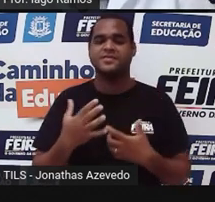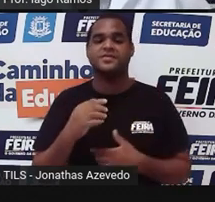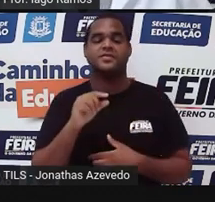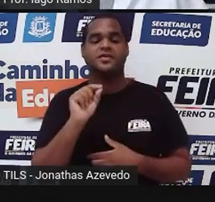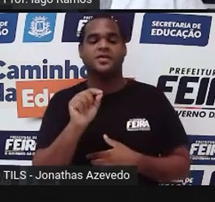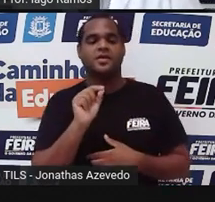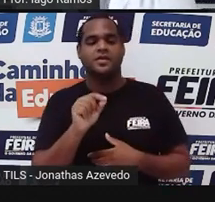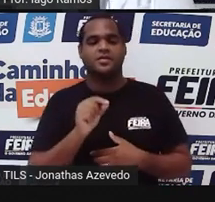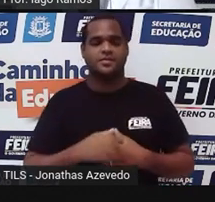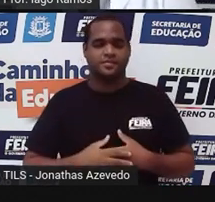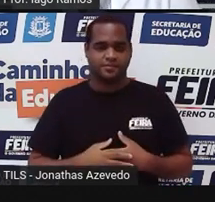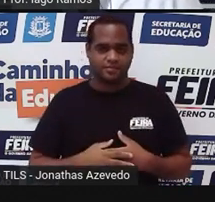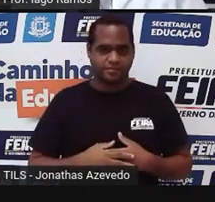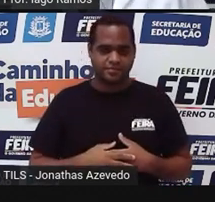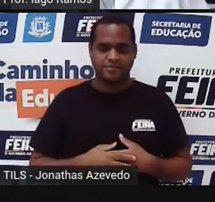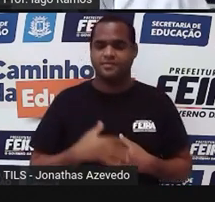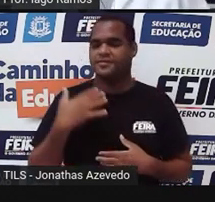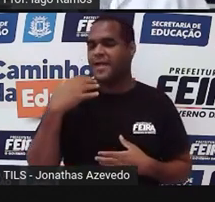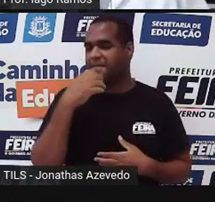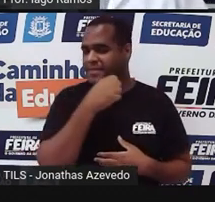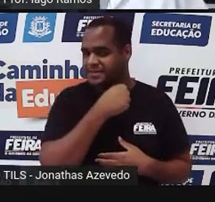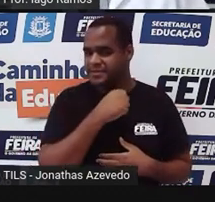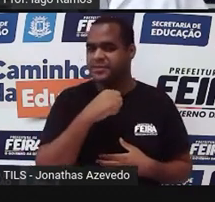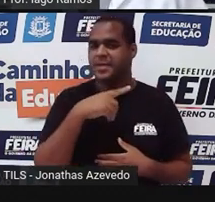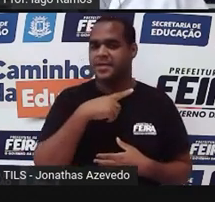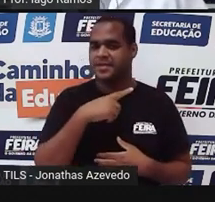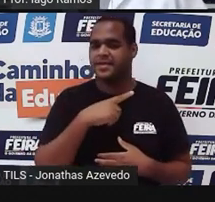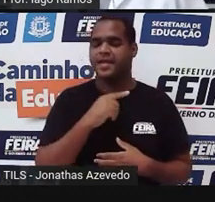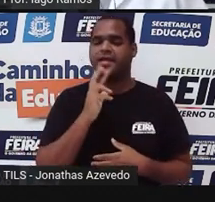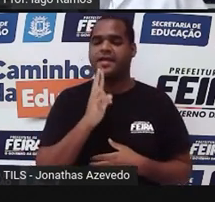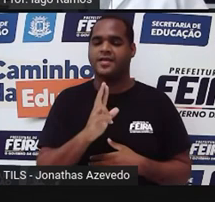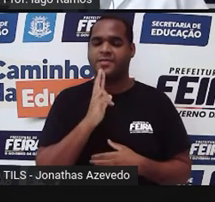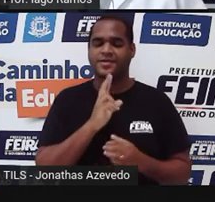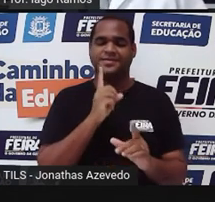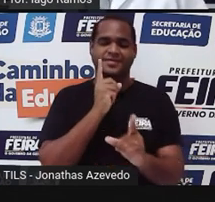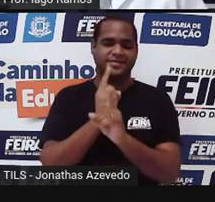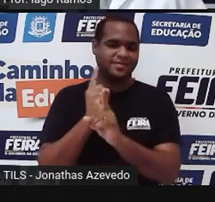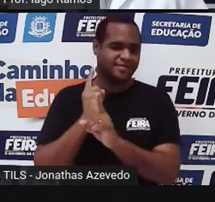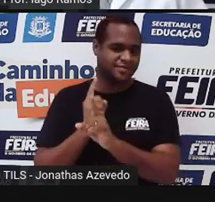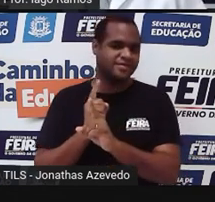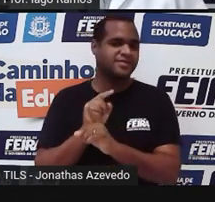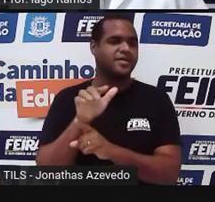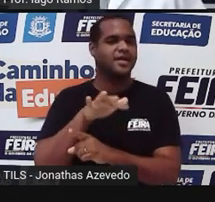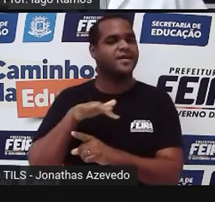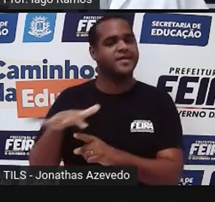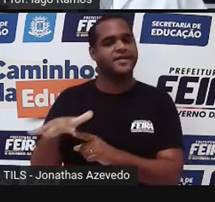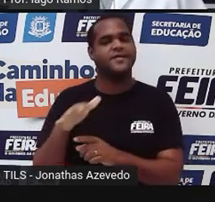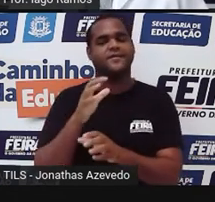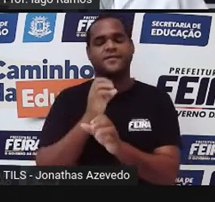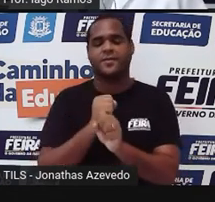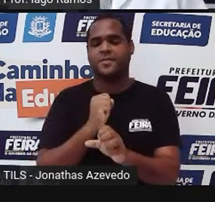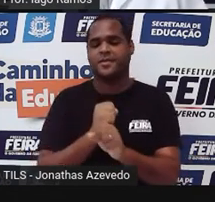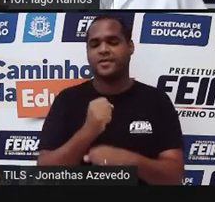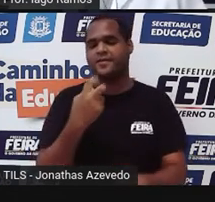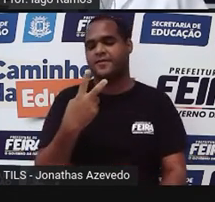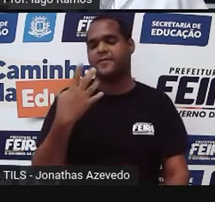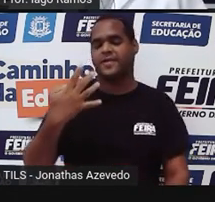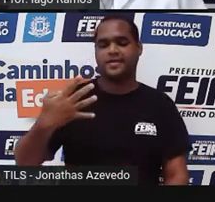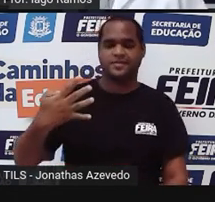2, rapidamente a gente encontra o resultado e esse resultado vai ser 24.